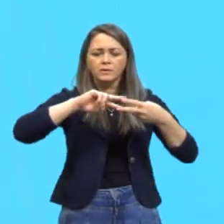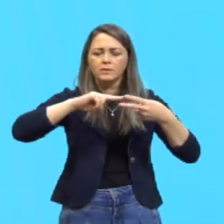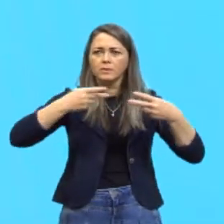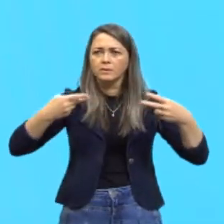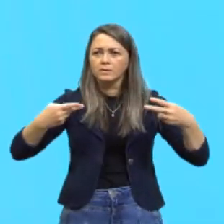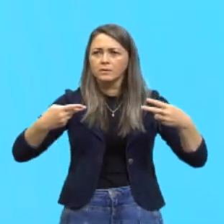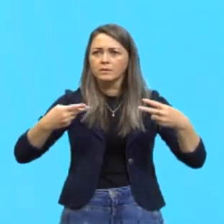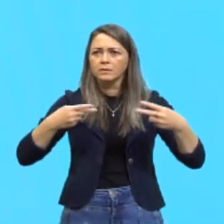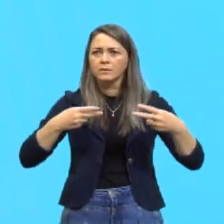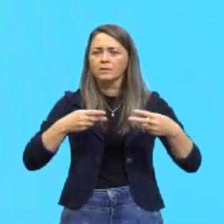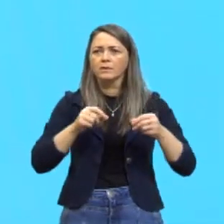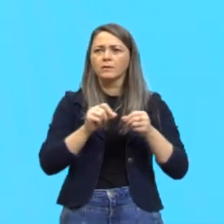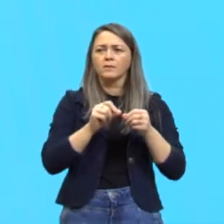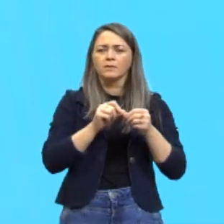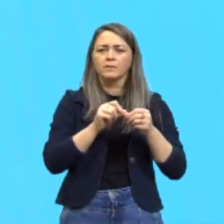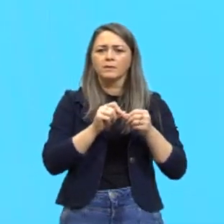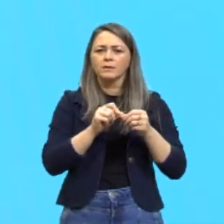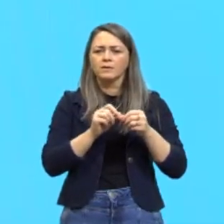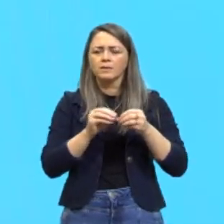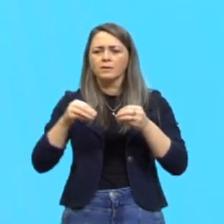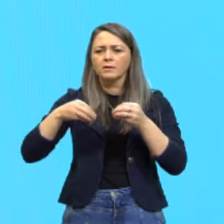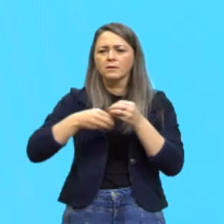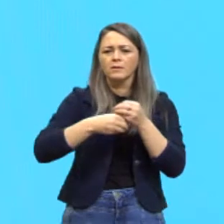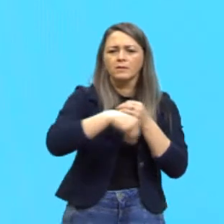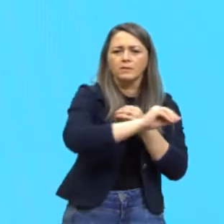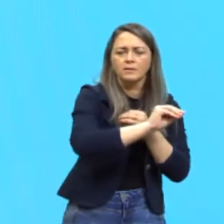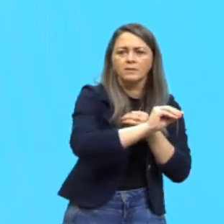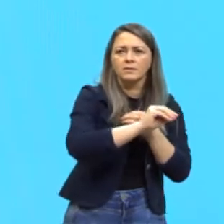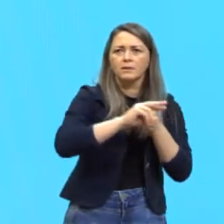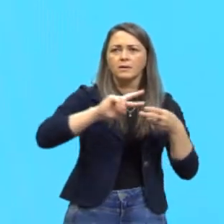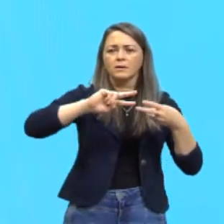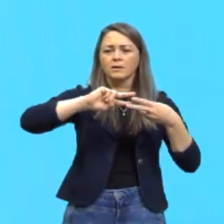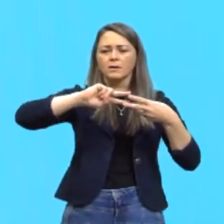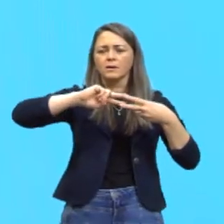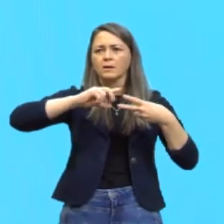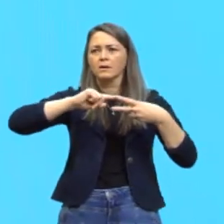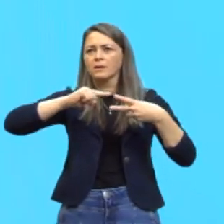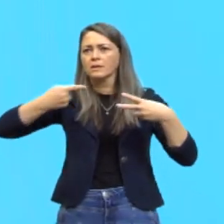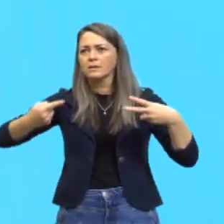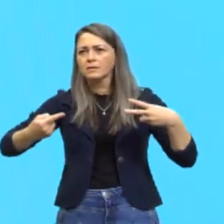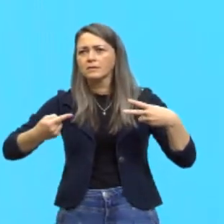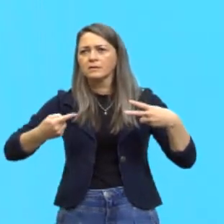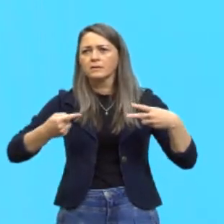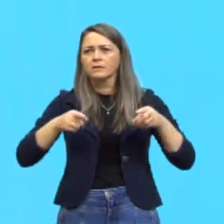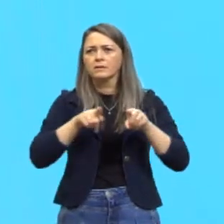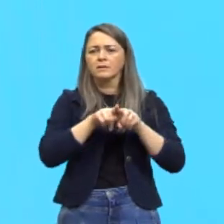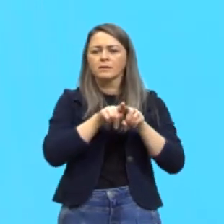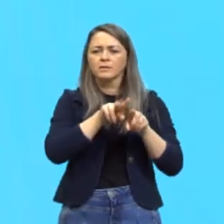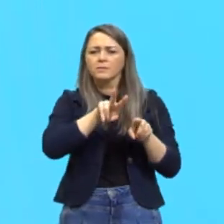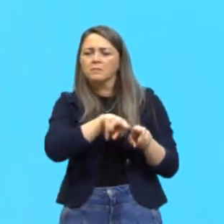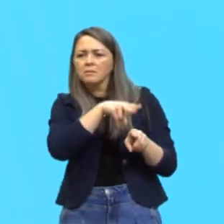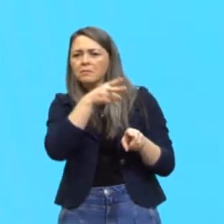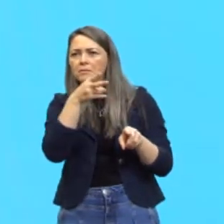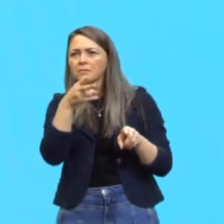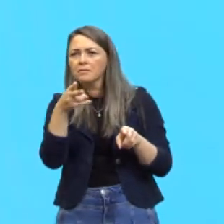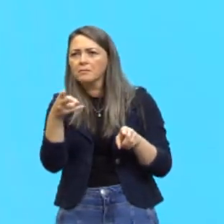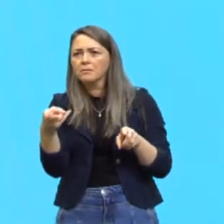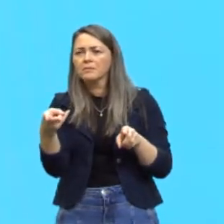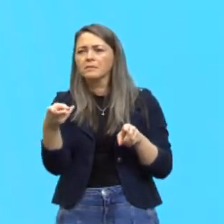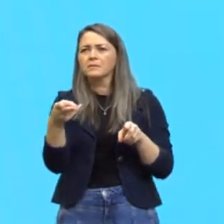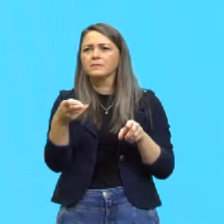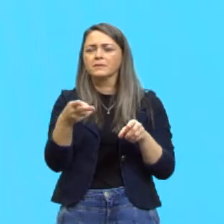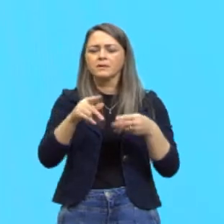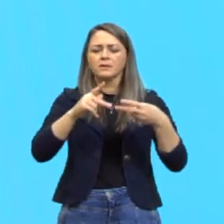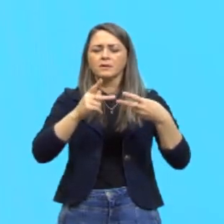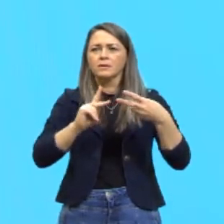comandando a transcrição para RNA e a tradução em proteína, tá?